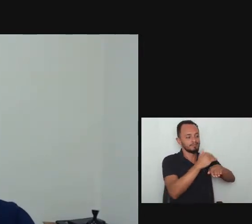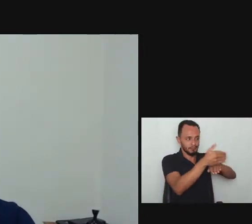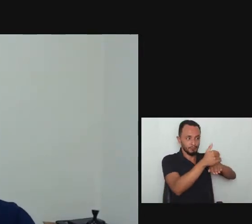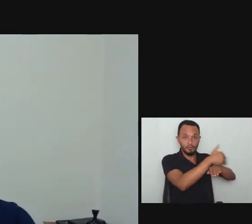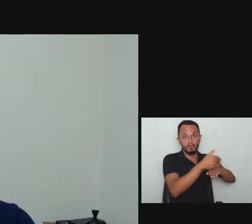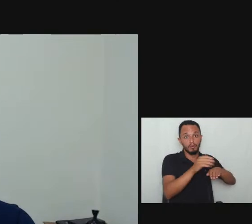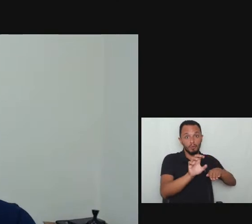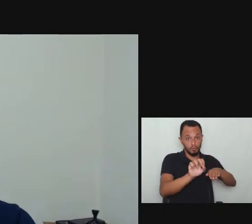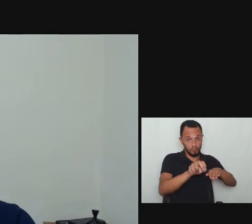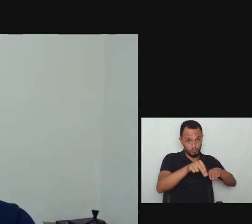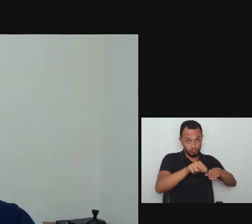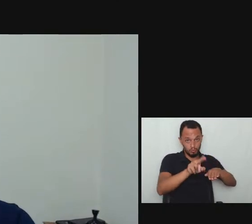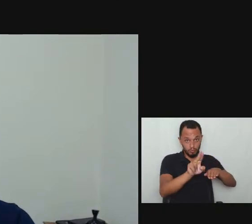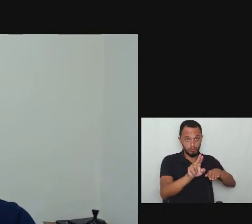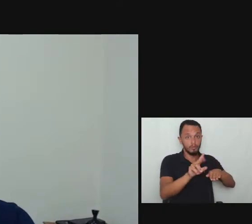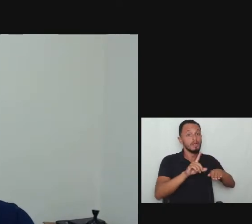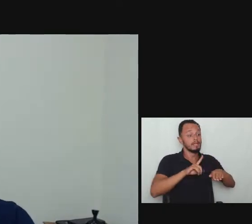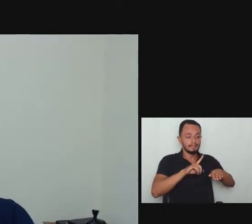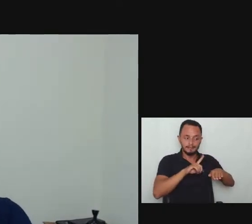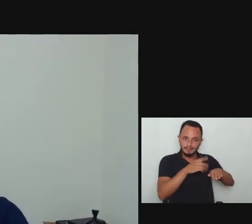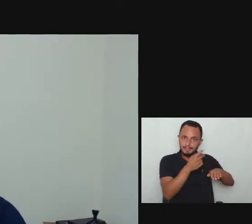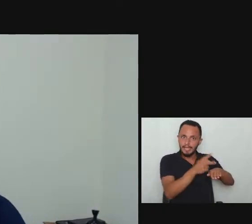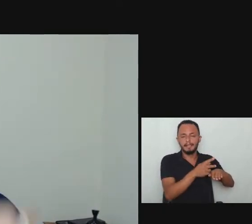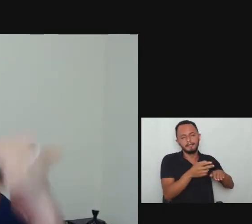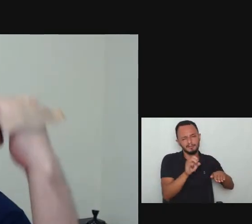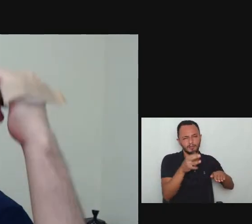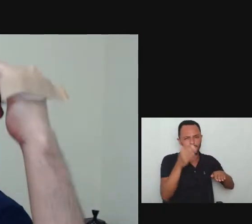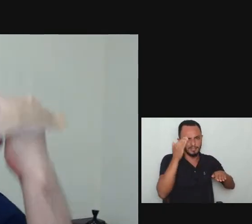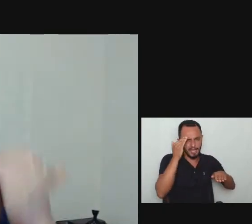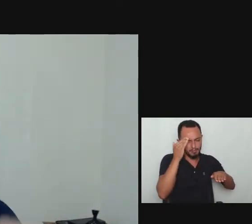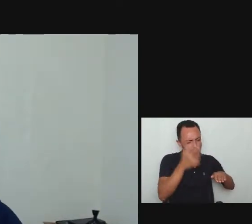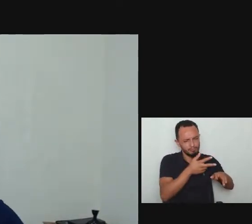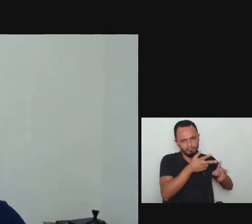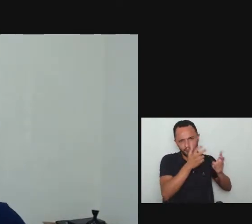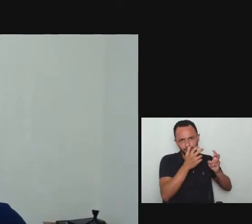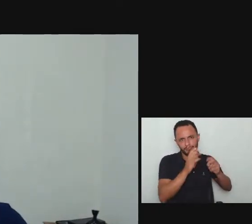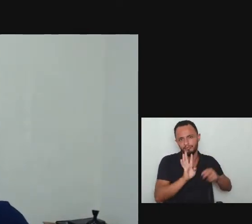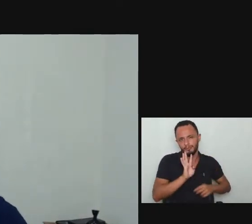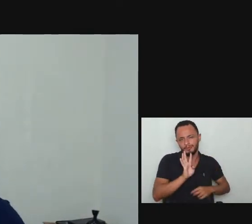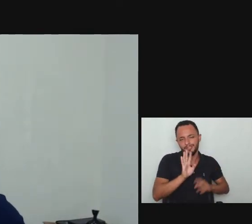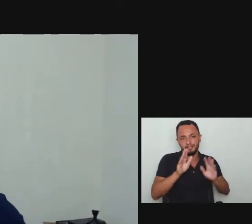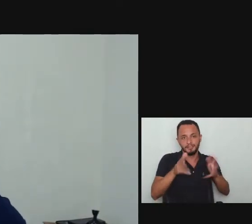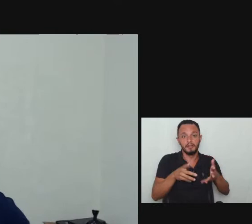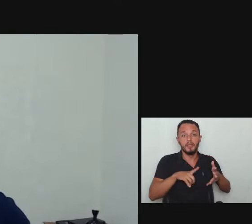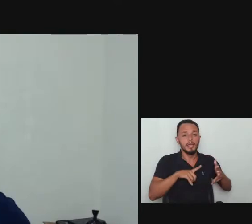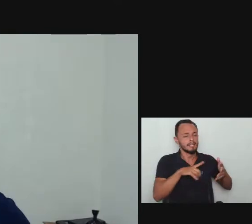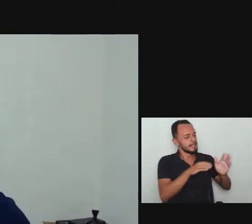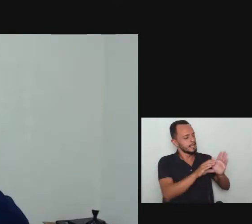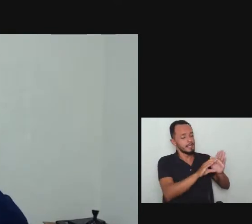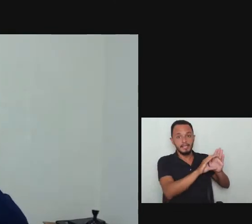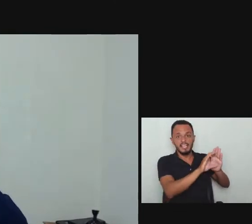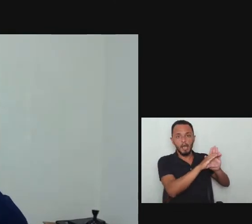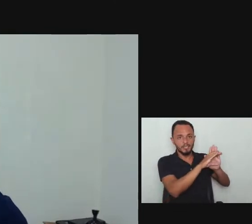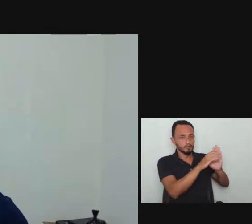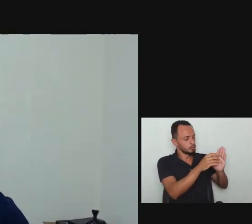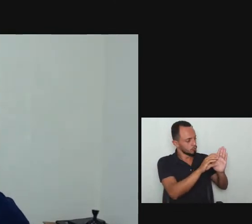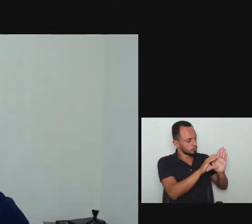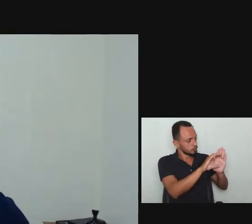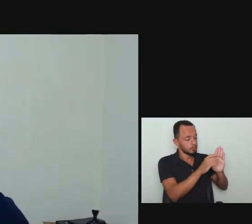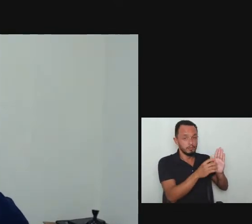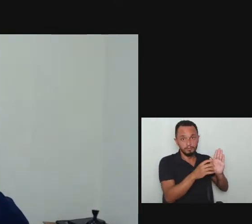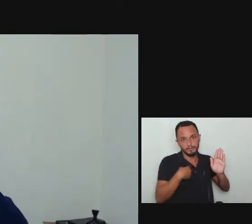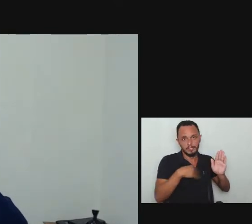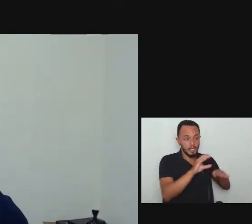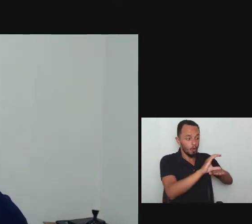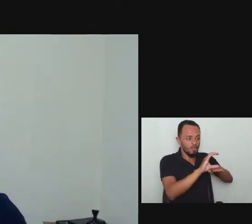já sabem disso quem acompanha aqui no canal já tá ligado ali a gente tem uma série de capítulos que trabalha as várias